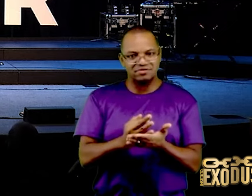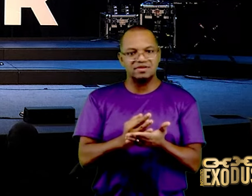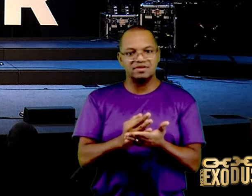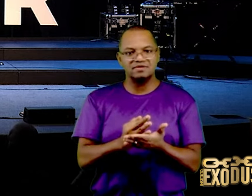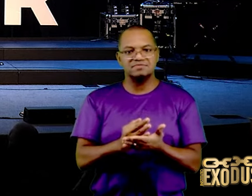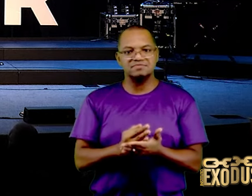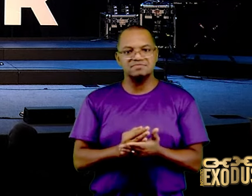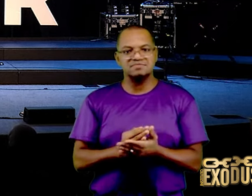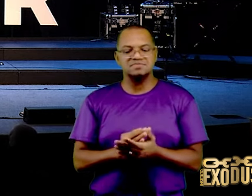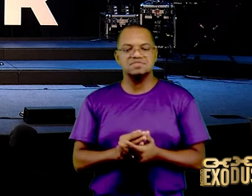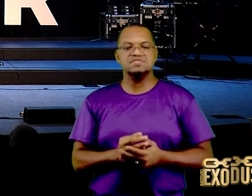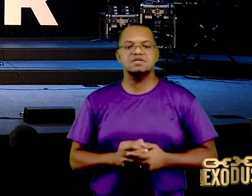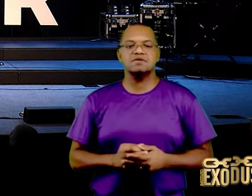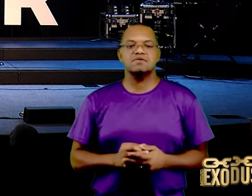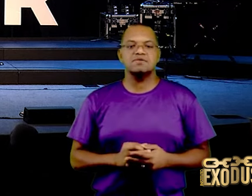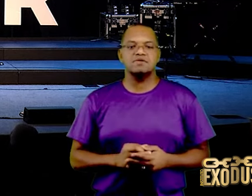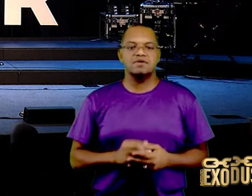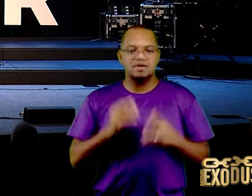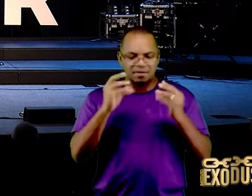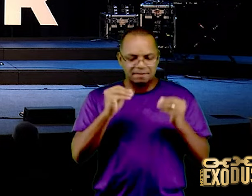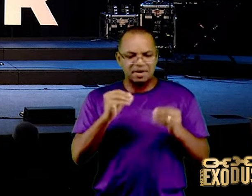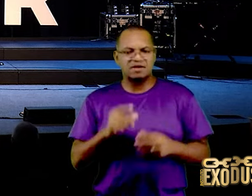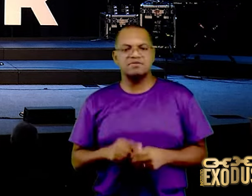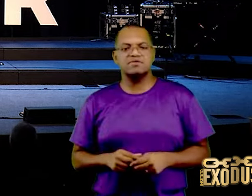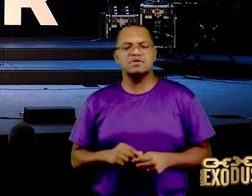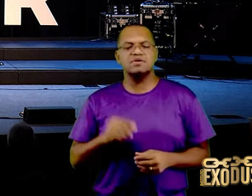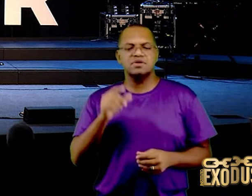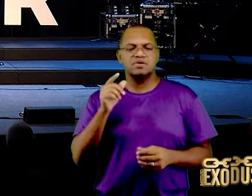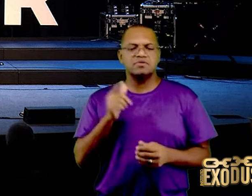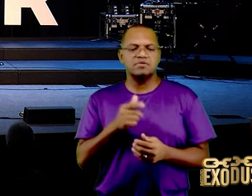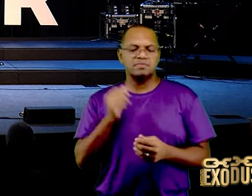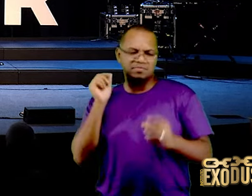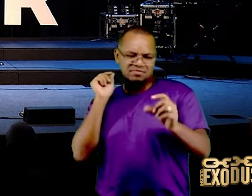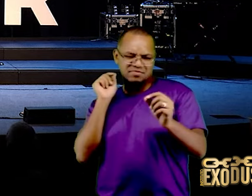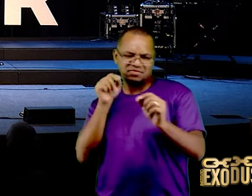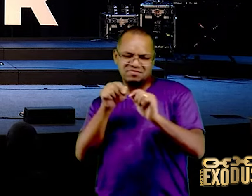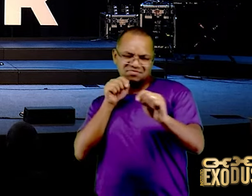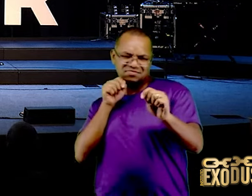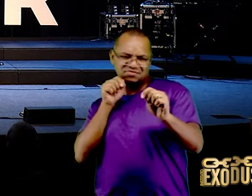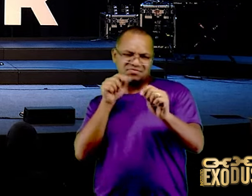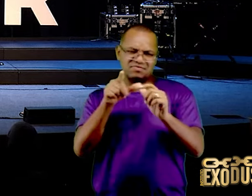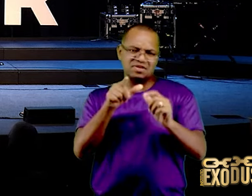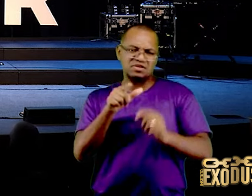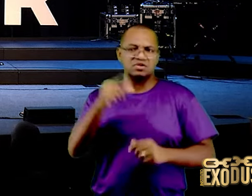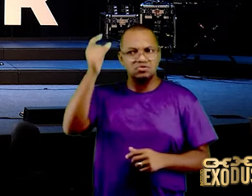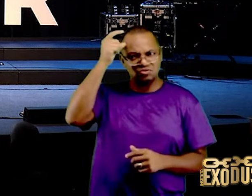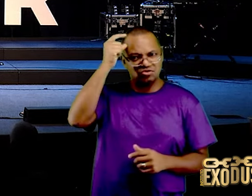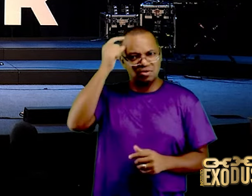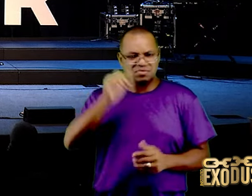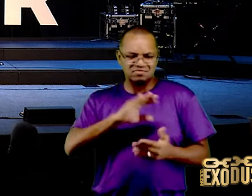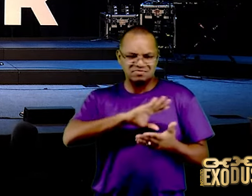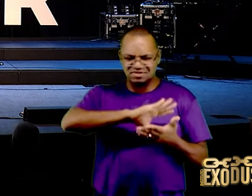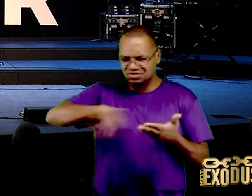as flechas inflamadas do diabo, segura a espada do Espírito, mas não se meta em pecado.